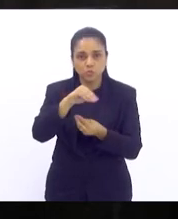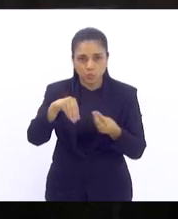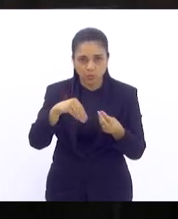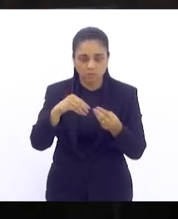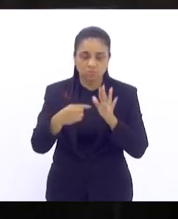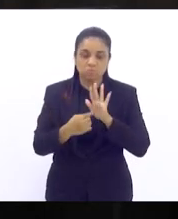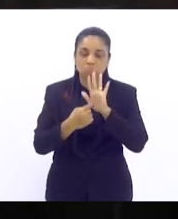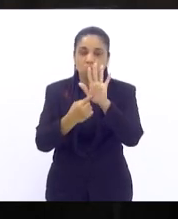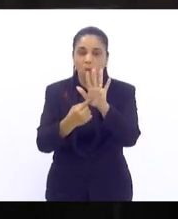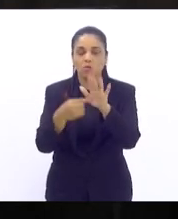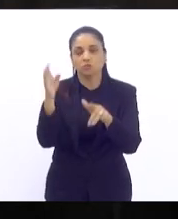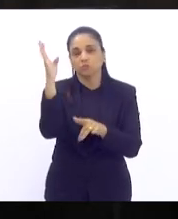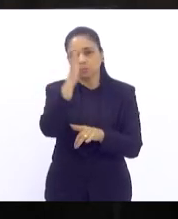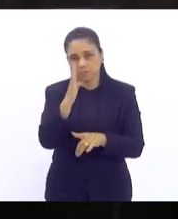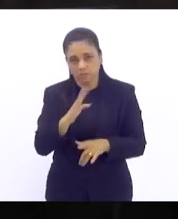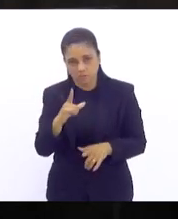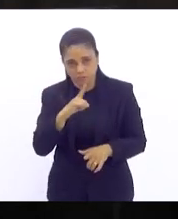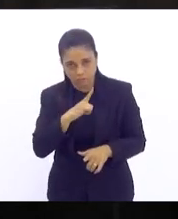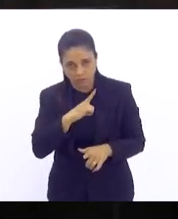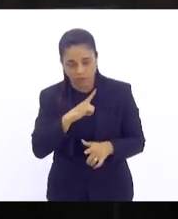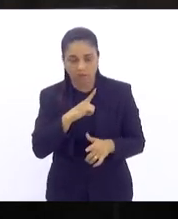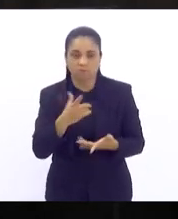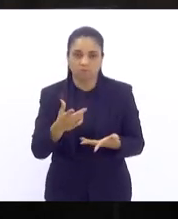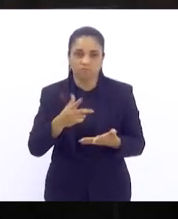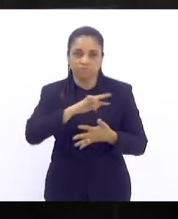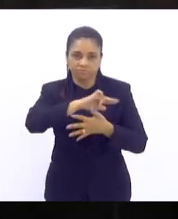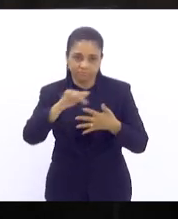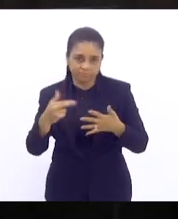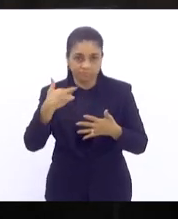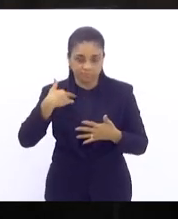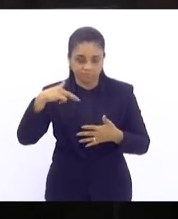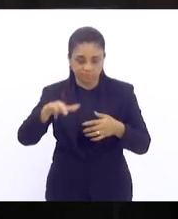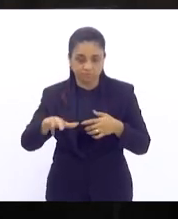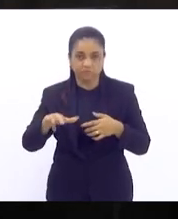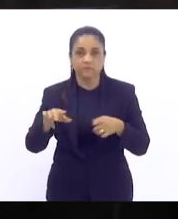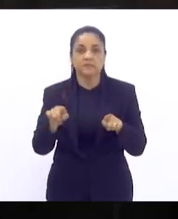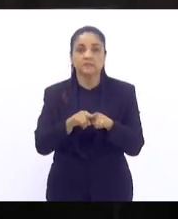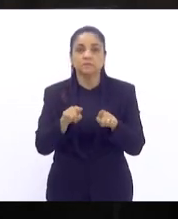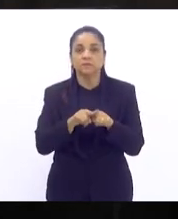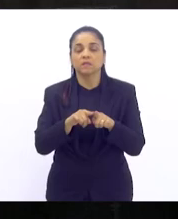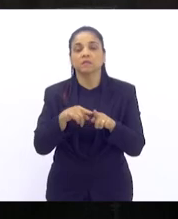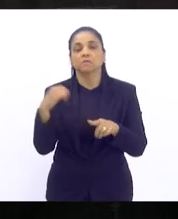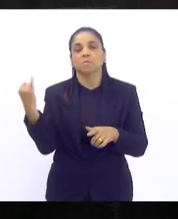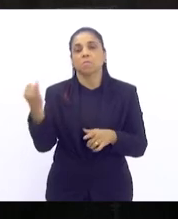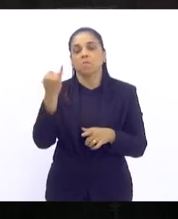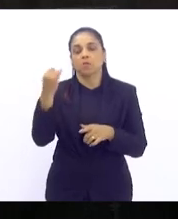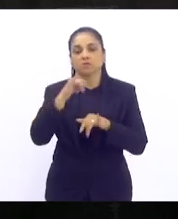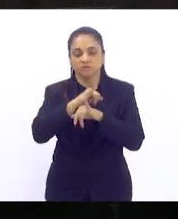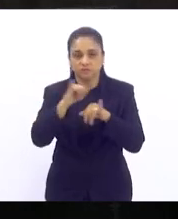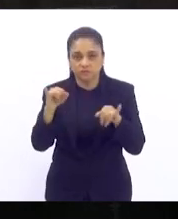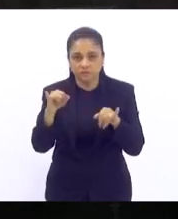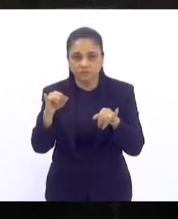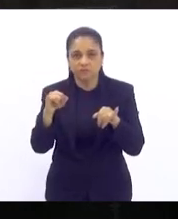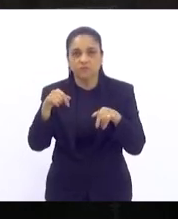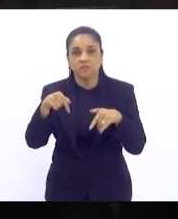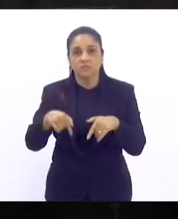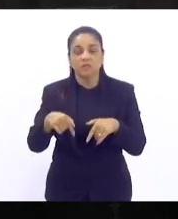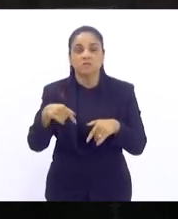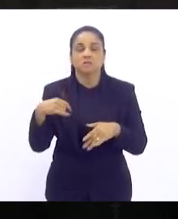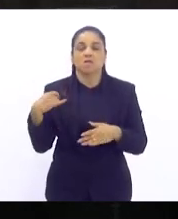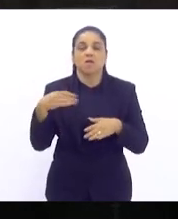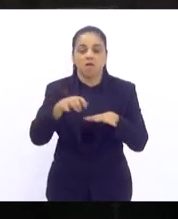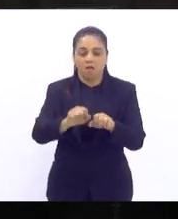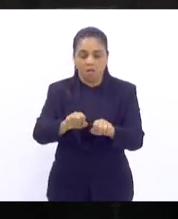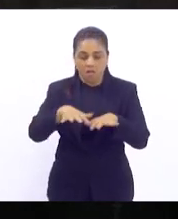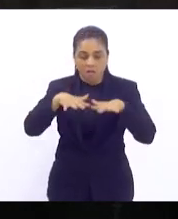é também importante dizer que nós nesta audiência tiramos